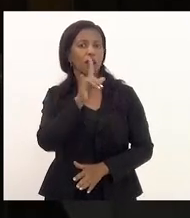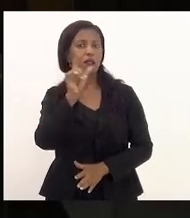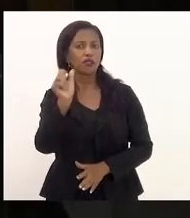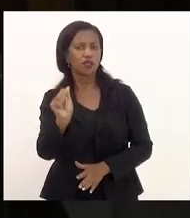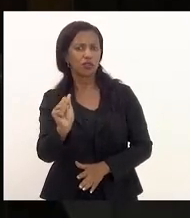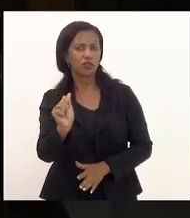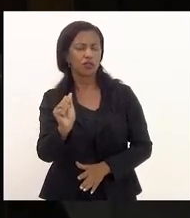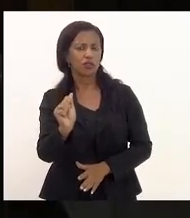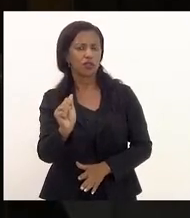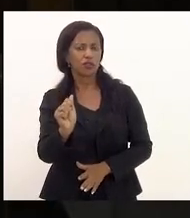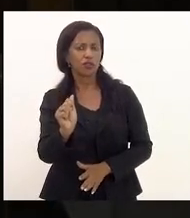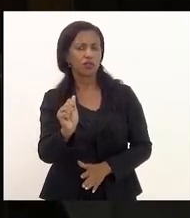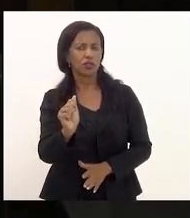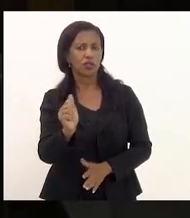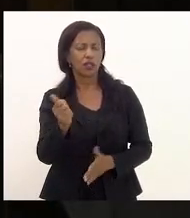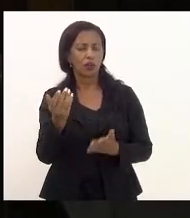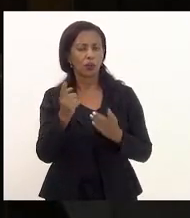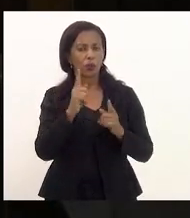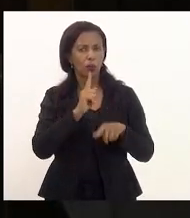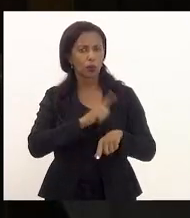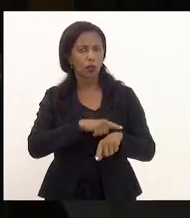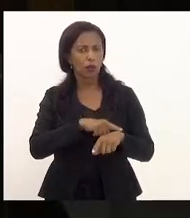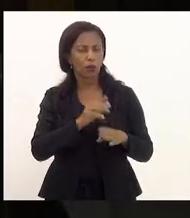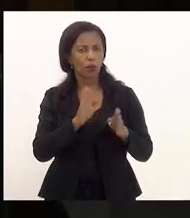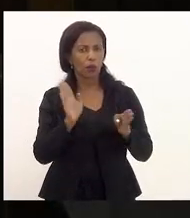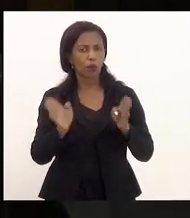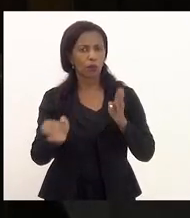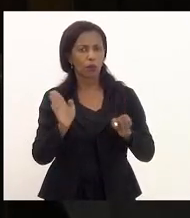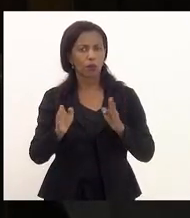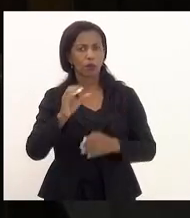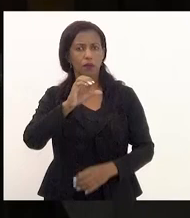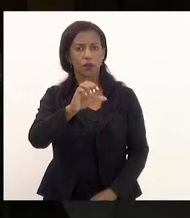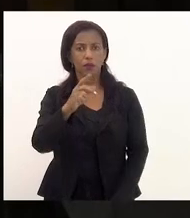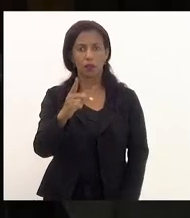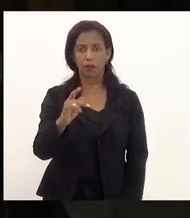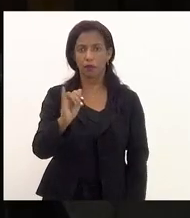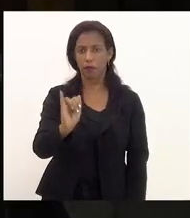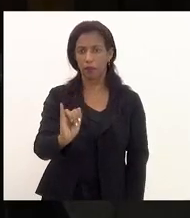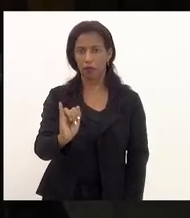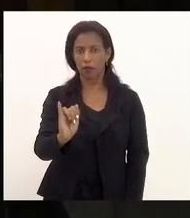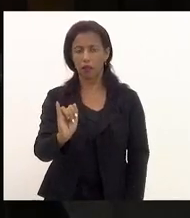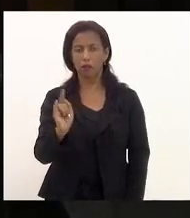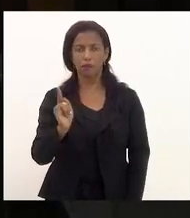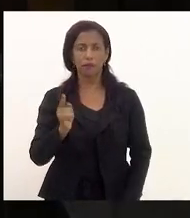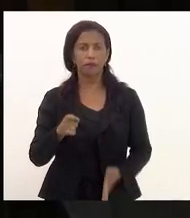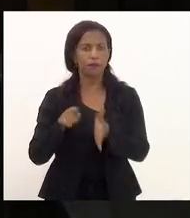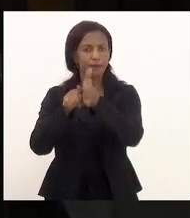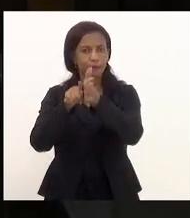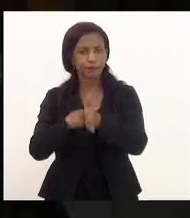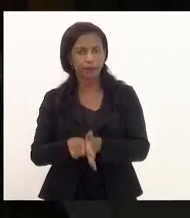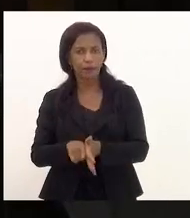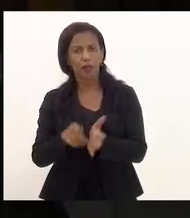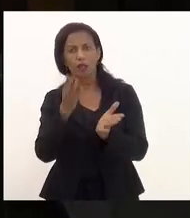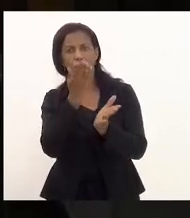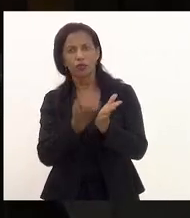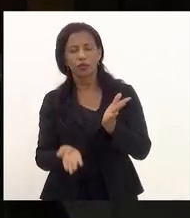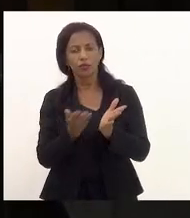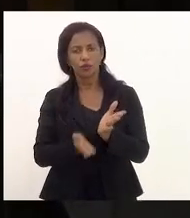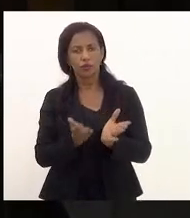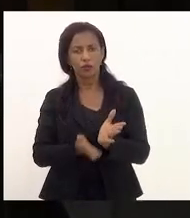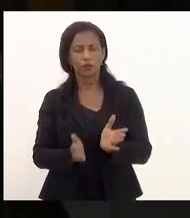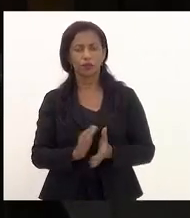na contagem de prazo da CPI, que apura as perdas